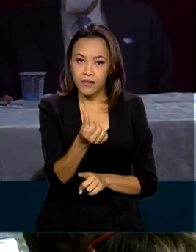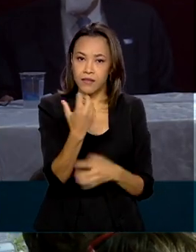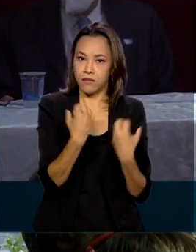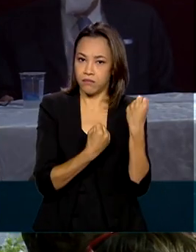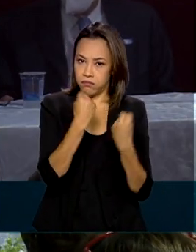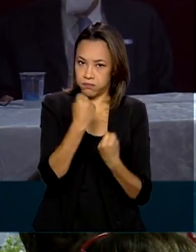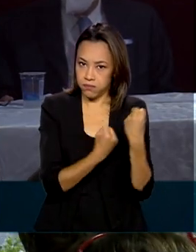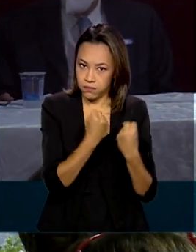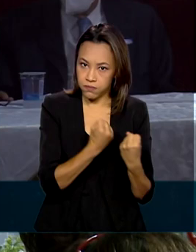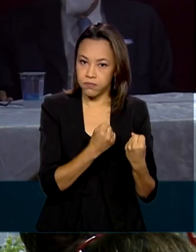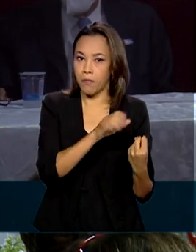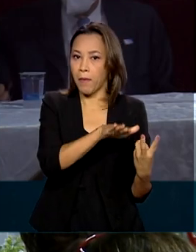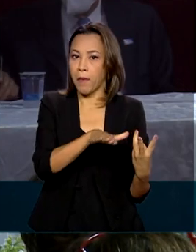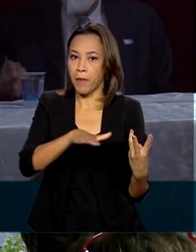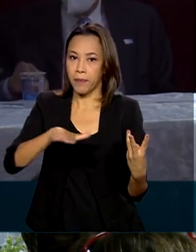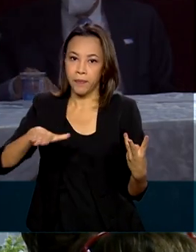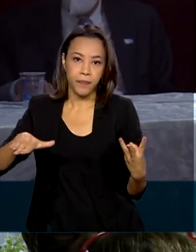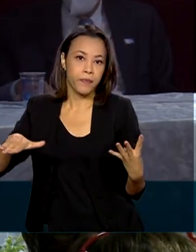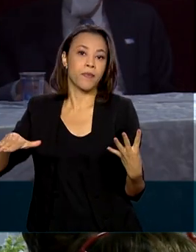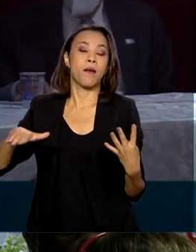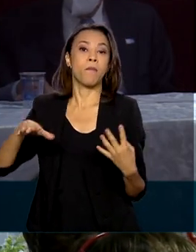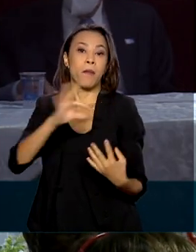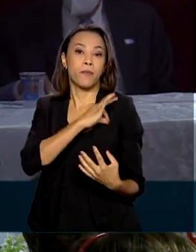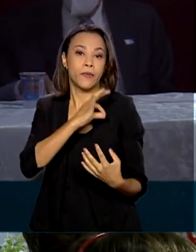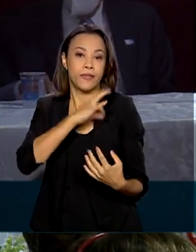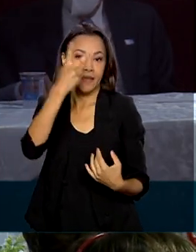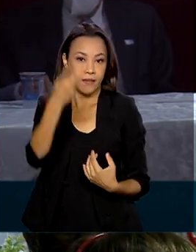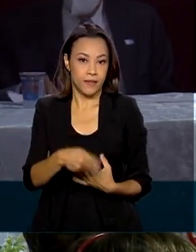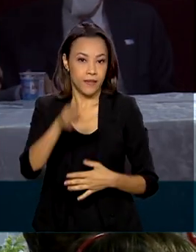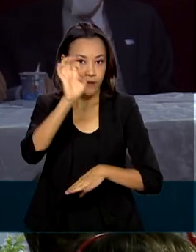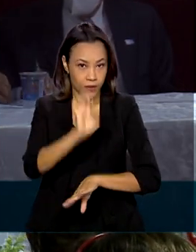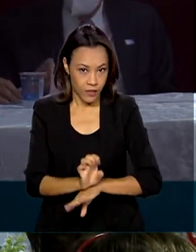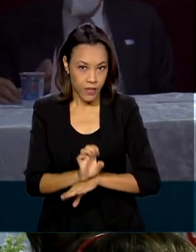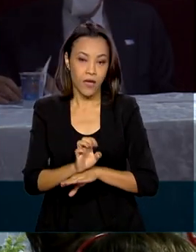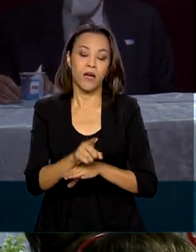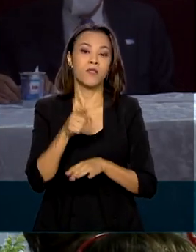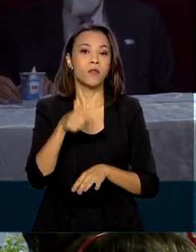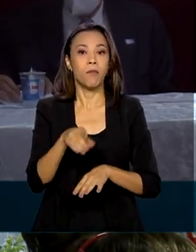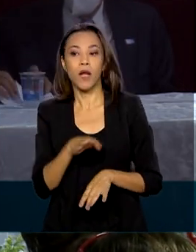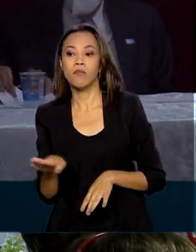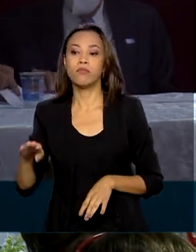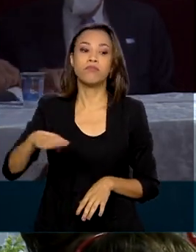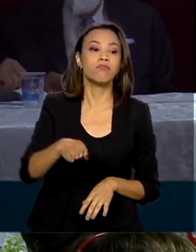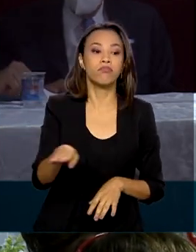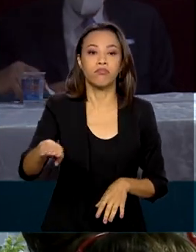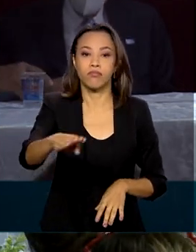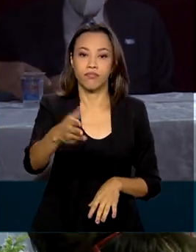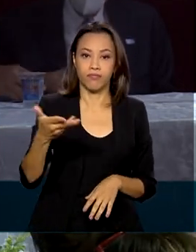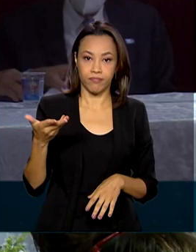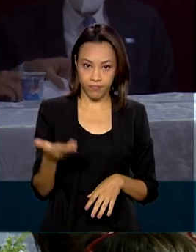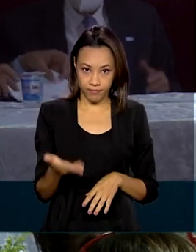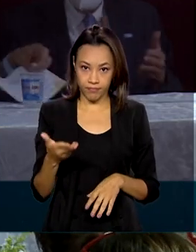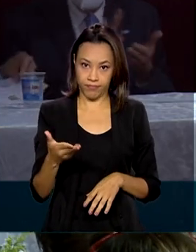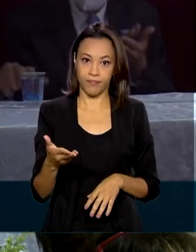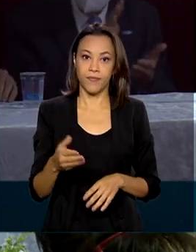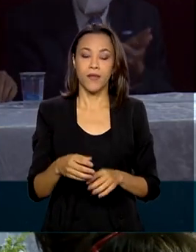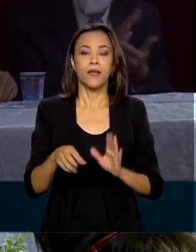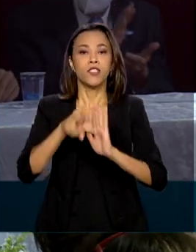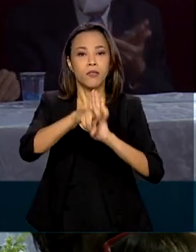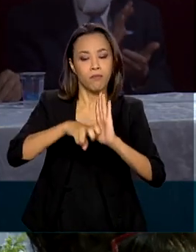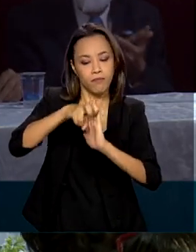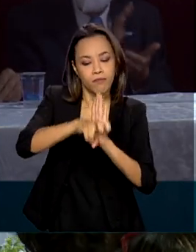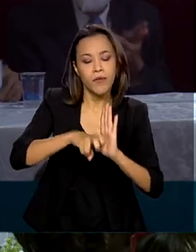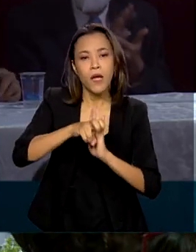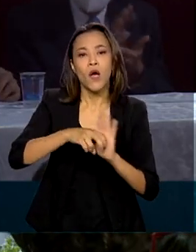seis viaturas para a Polícia Militar para a Patrulha Maria da Penha no valor de um